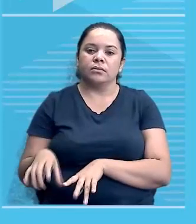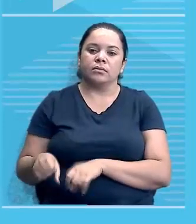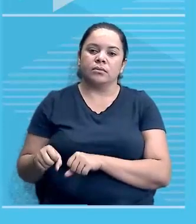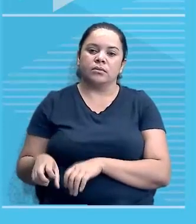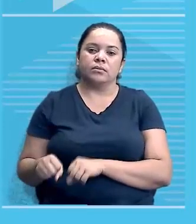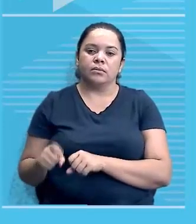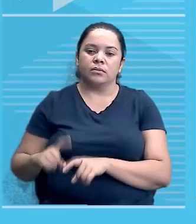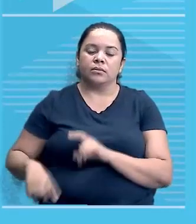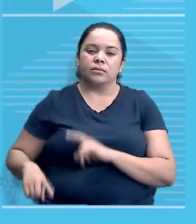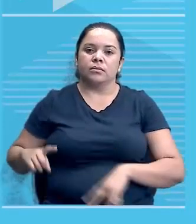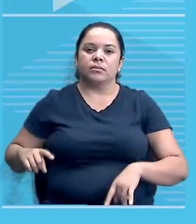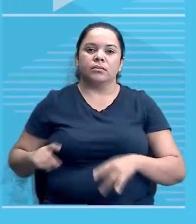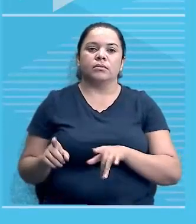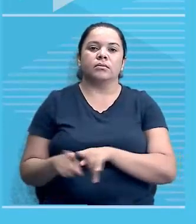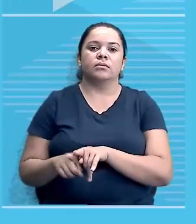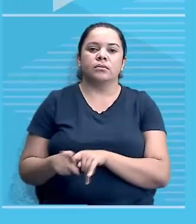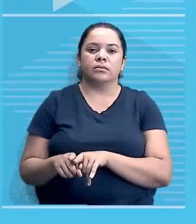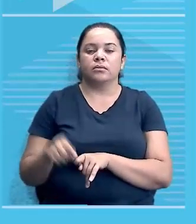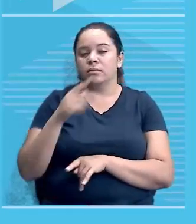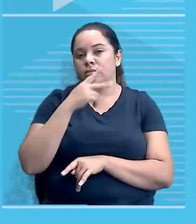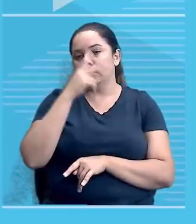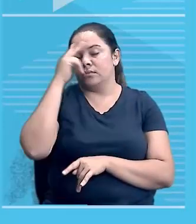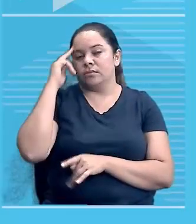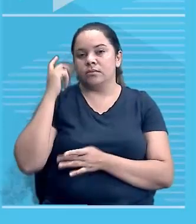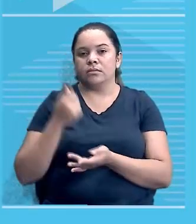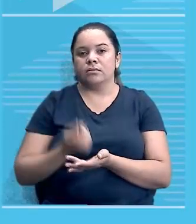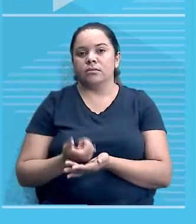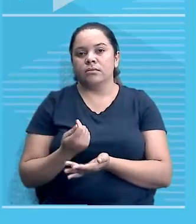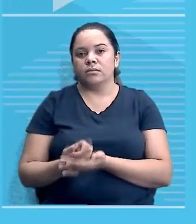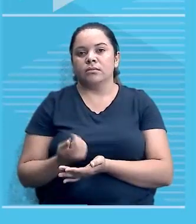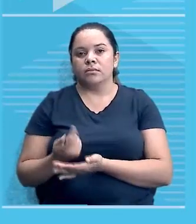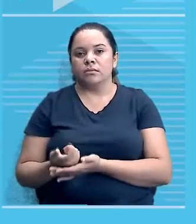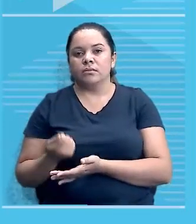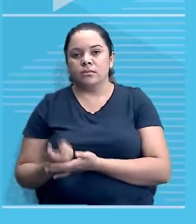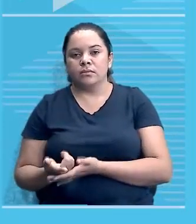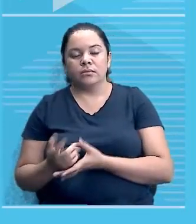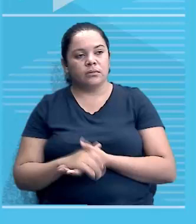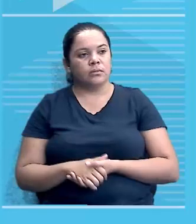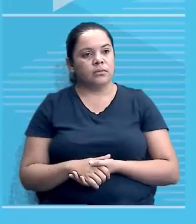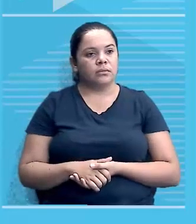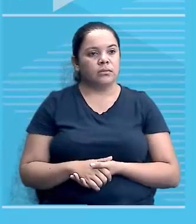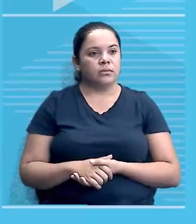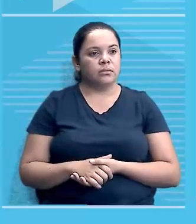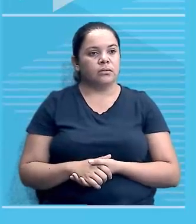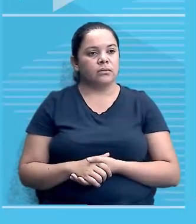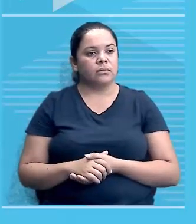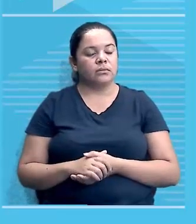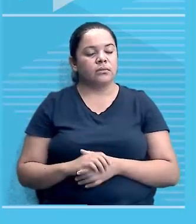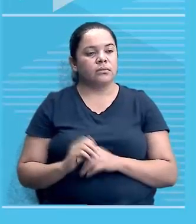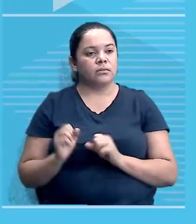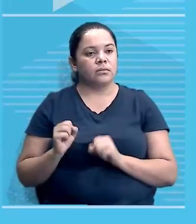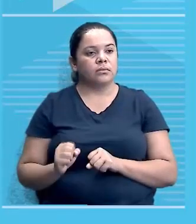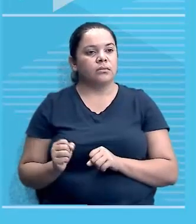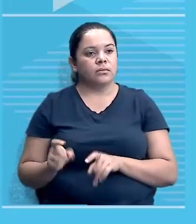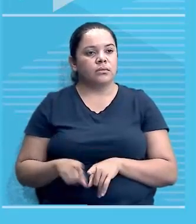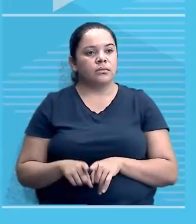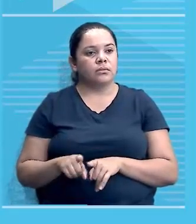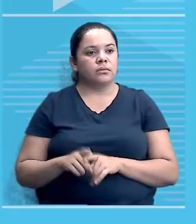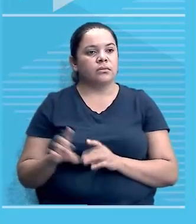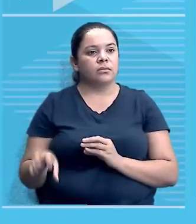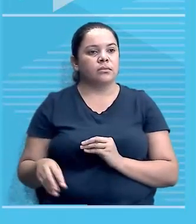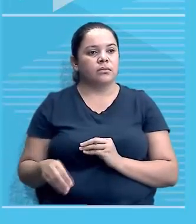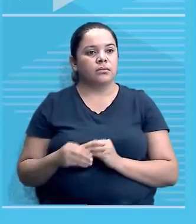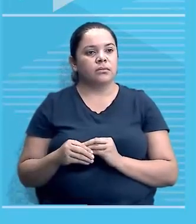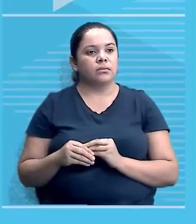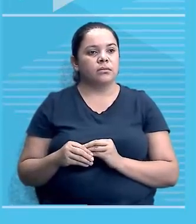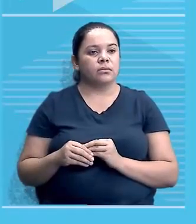de mercados consumidores. Poderia ter colocado também, mas outros dois fatores, que seria a busca por mão